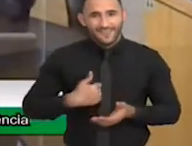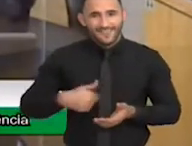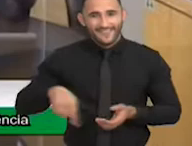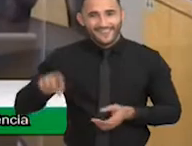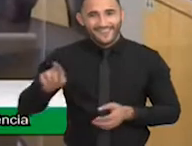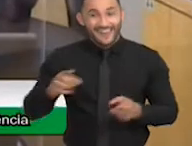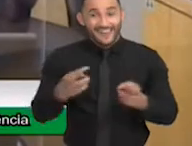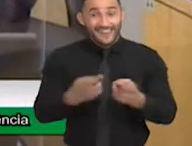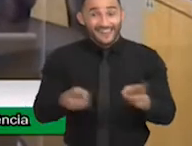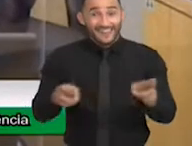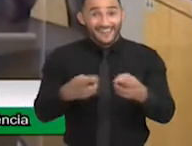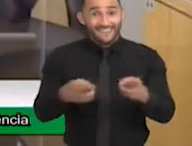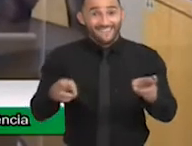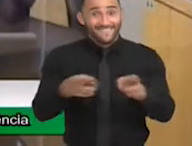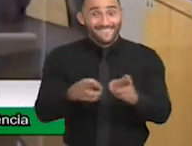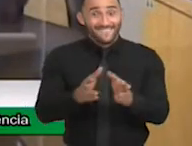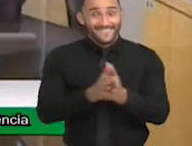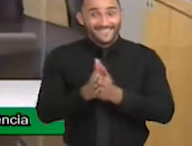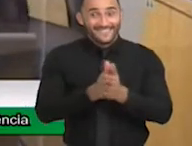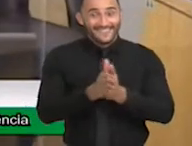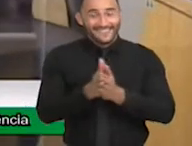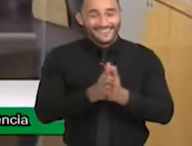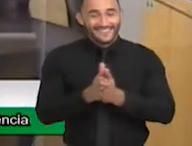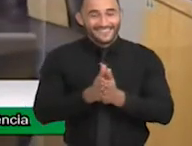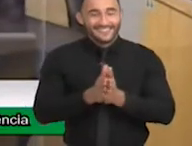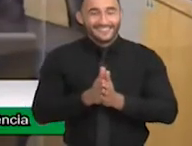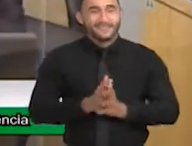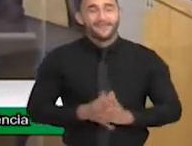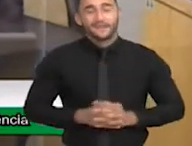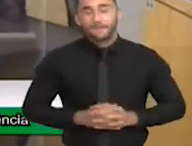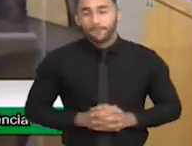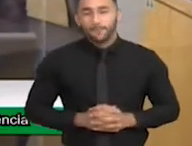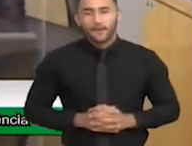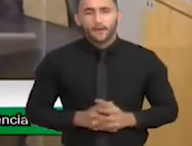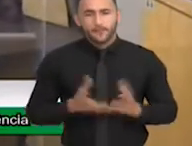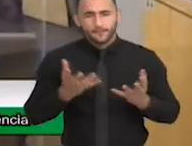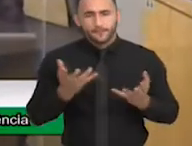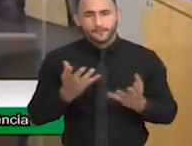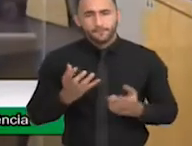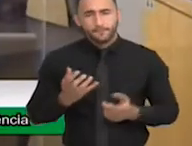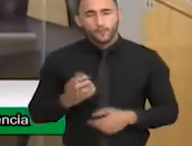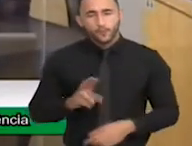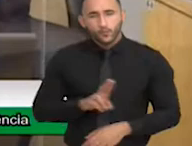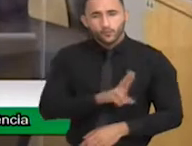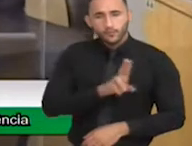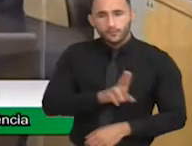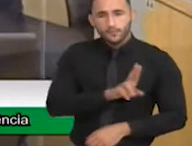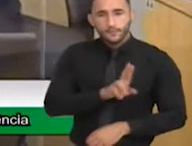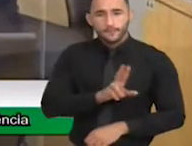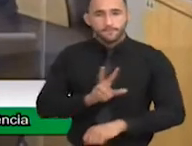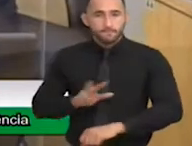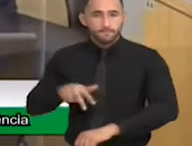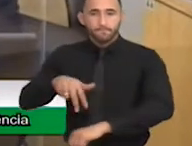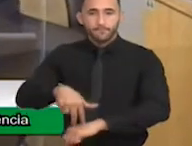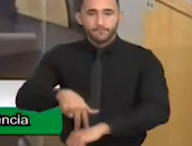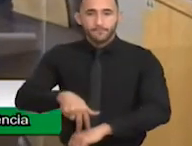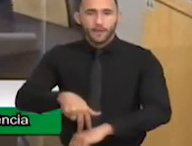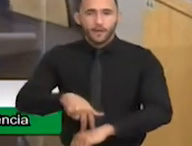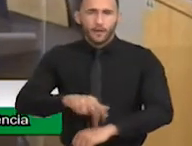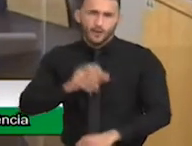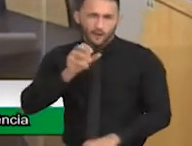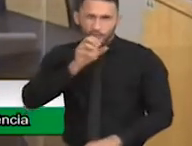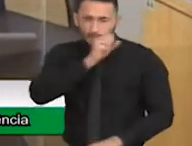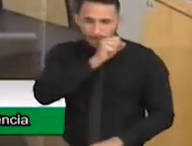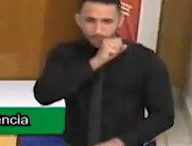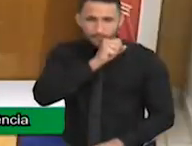daqui, não vai embora não. Então eu vou usar também a tribuna por coisa rápida.